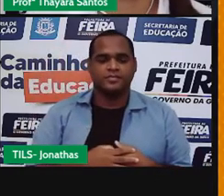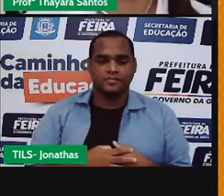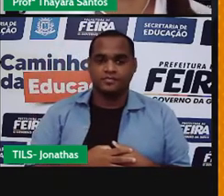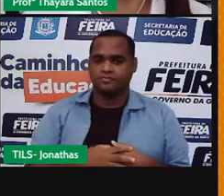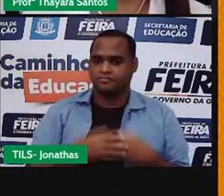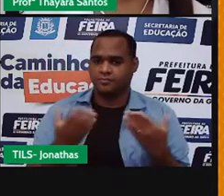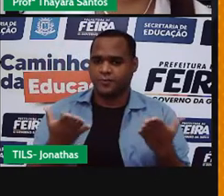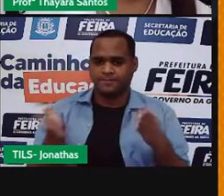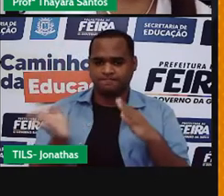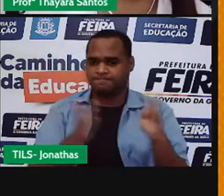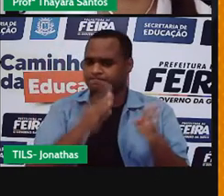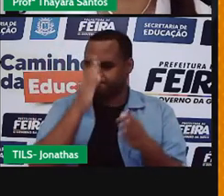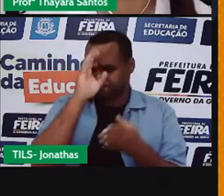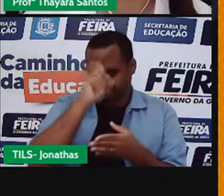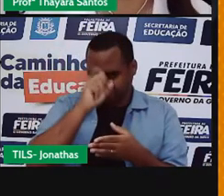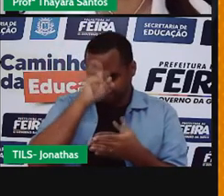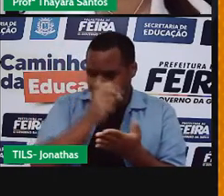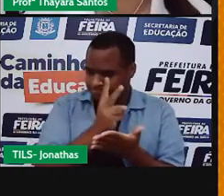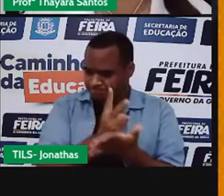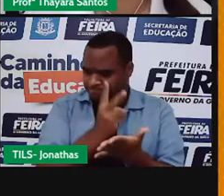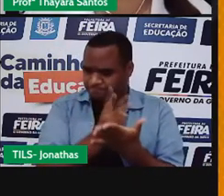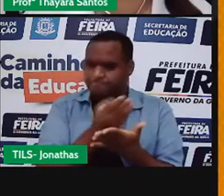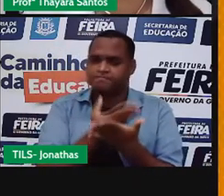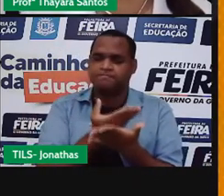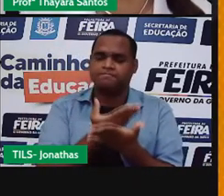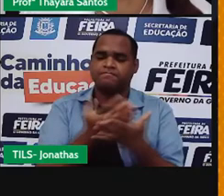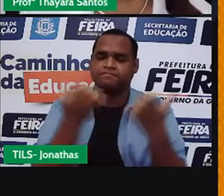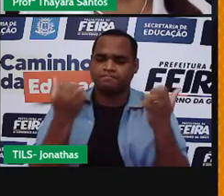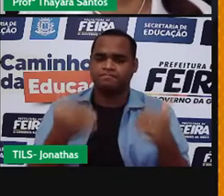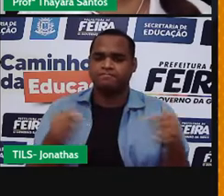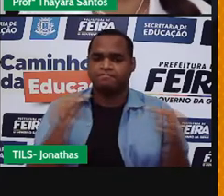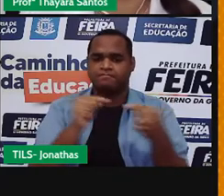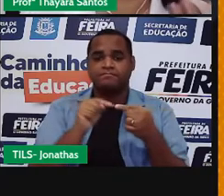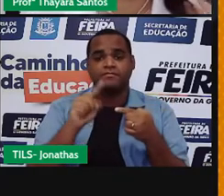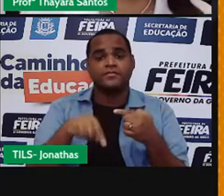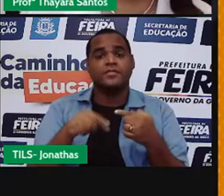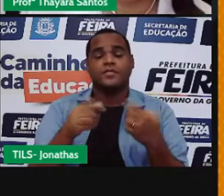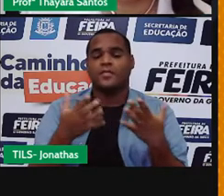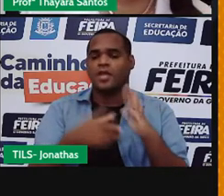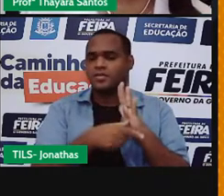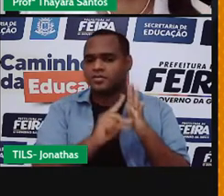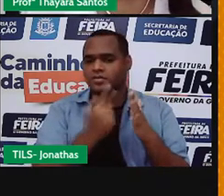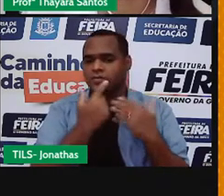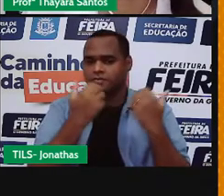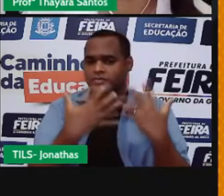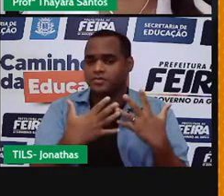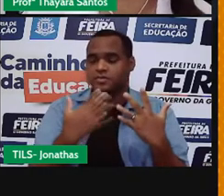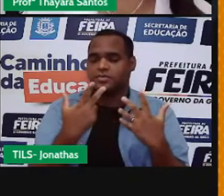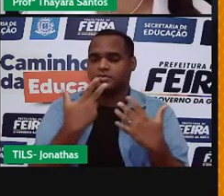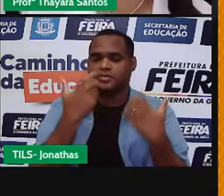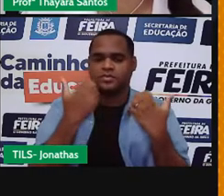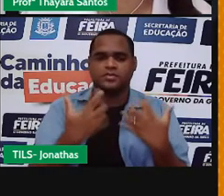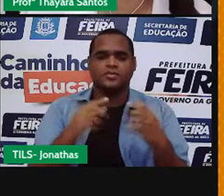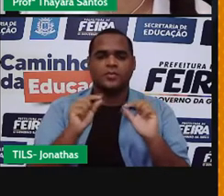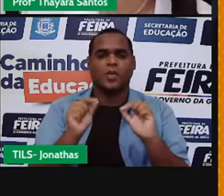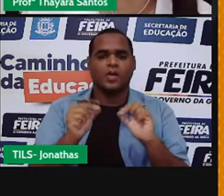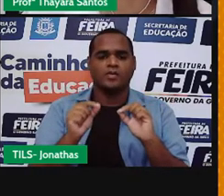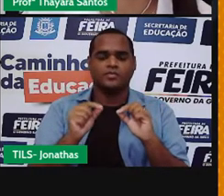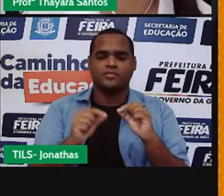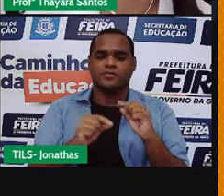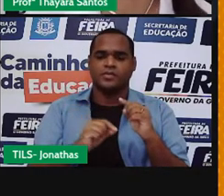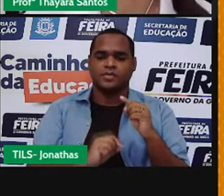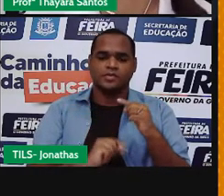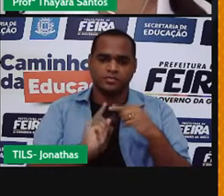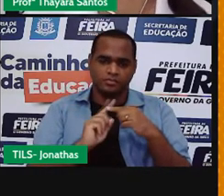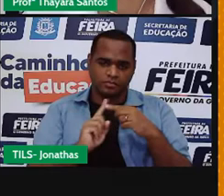Agora a gente vai continuar os nossos estudos por aqui. Então, antes a gente falou sobre os estados da matéria, agora a gente vai